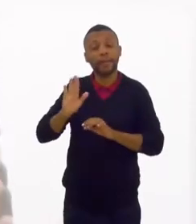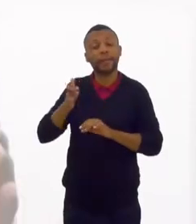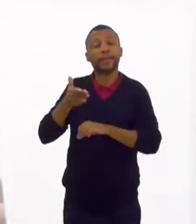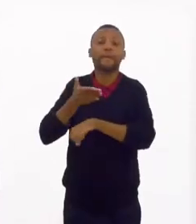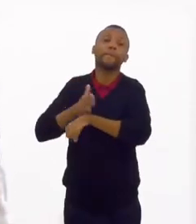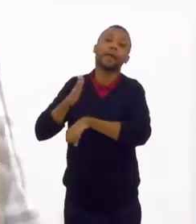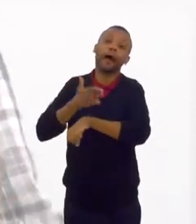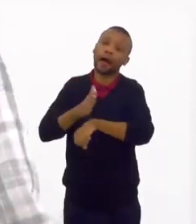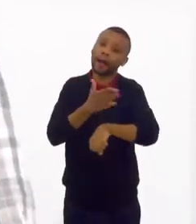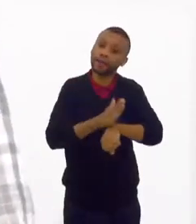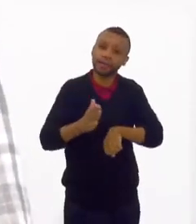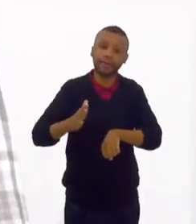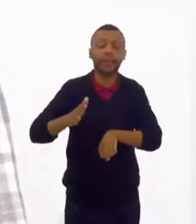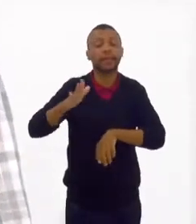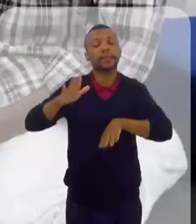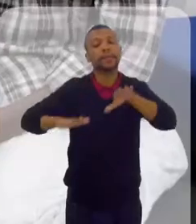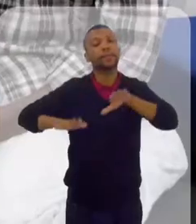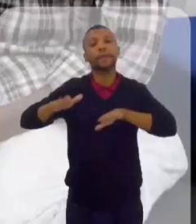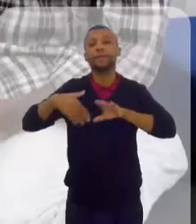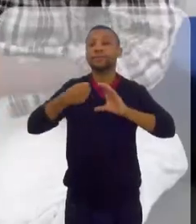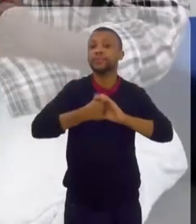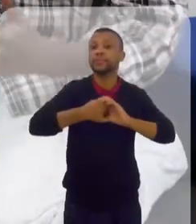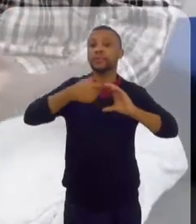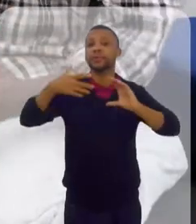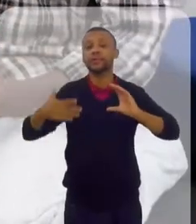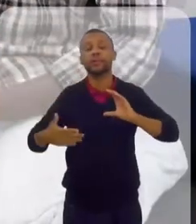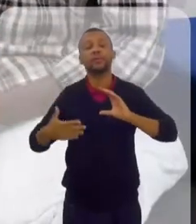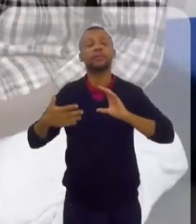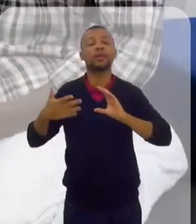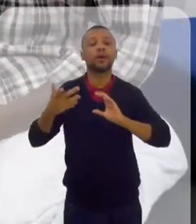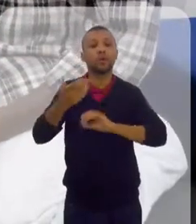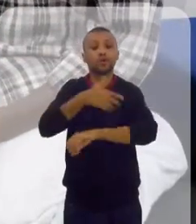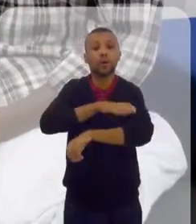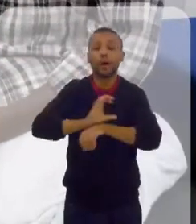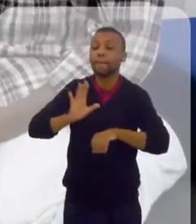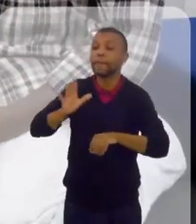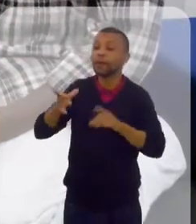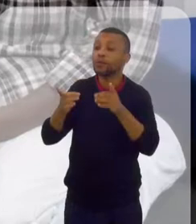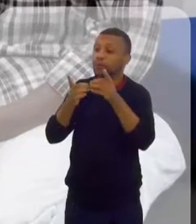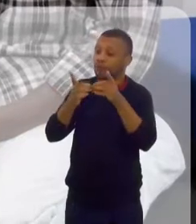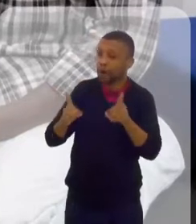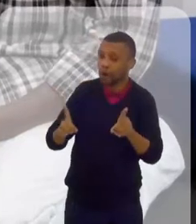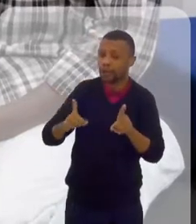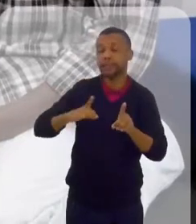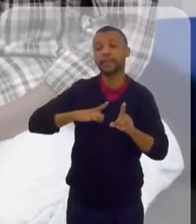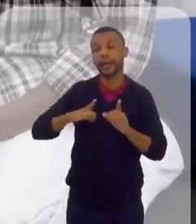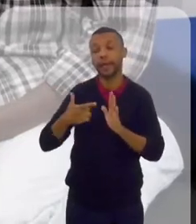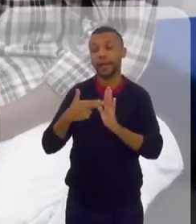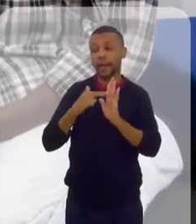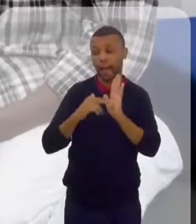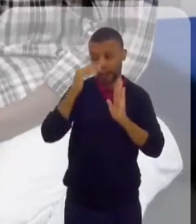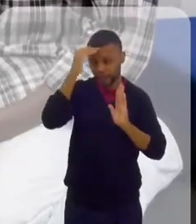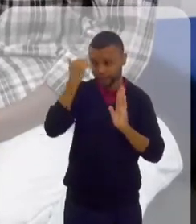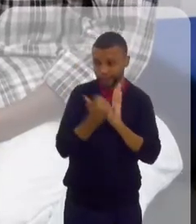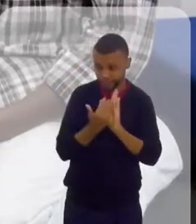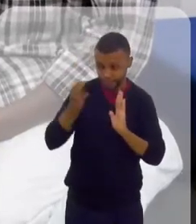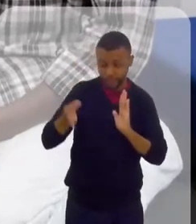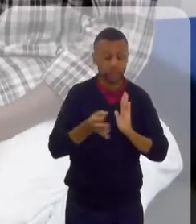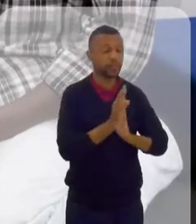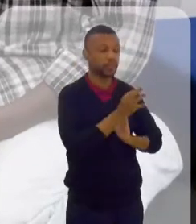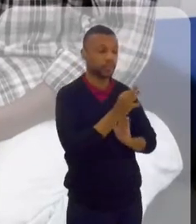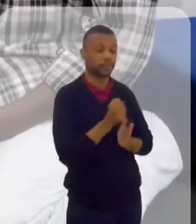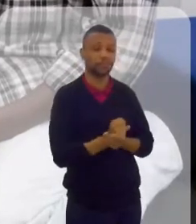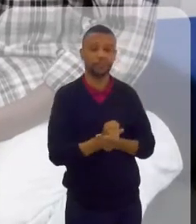práticas leva a contornos culturais. Mas o divórcio para ser pedido tem que ter algumas regras. Isso, tem que ter regras.